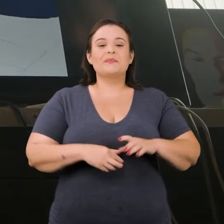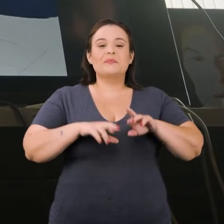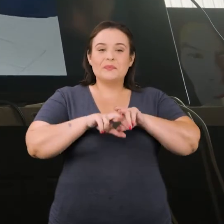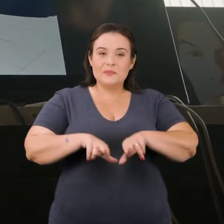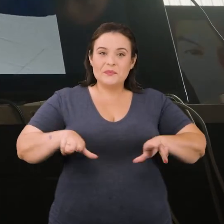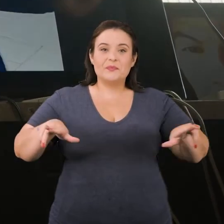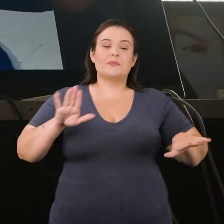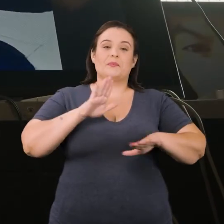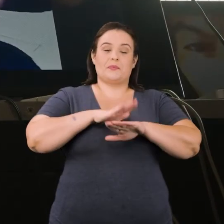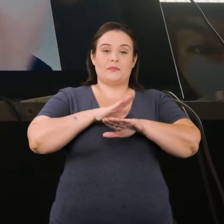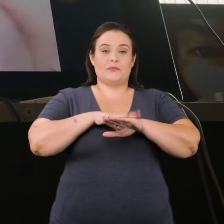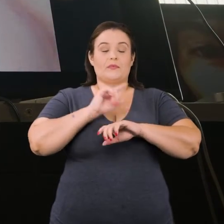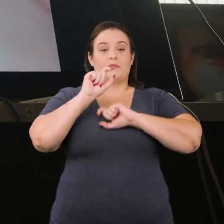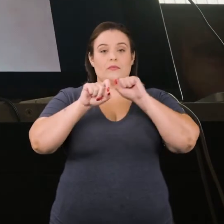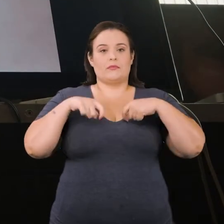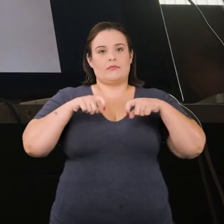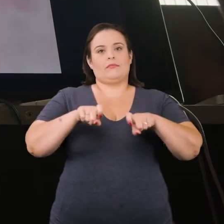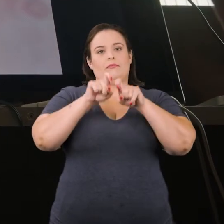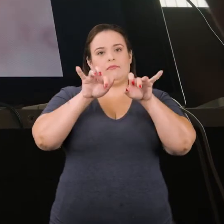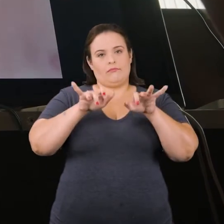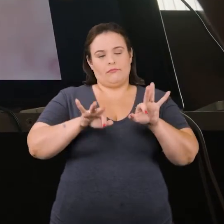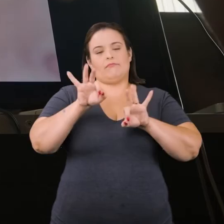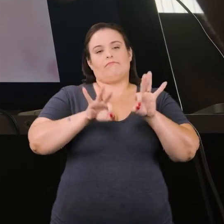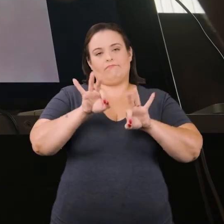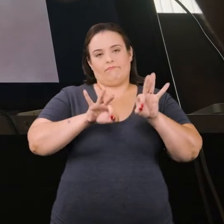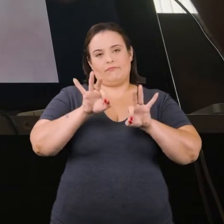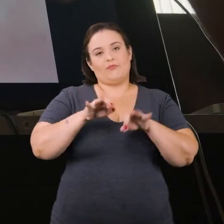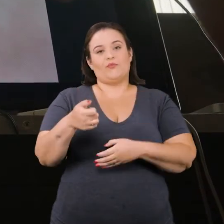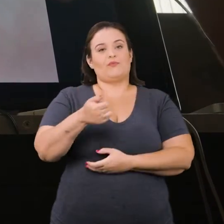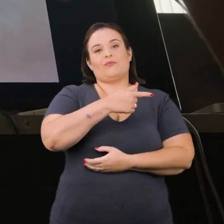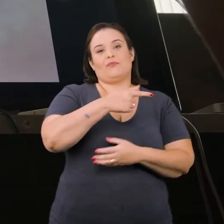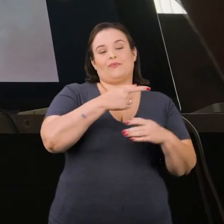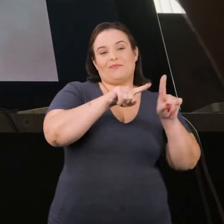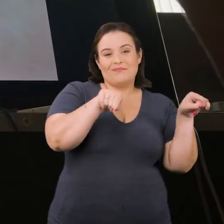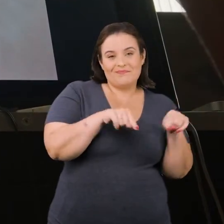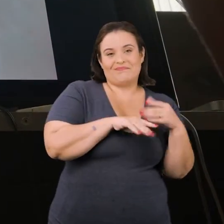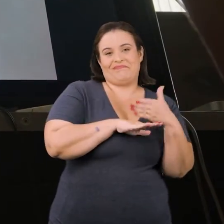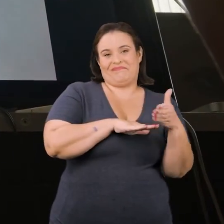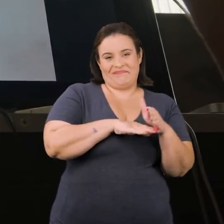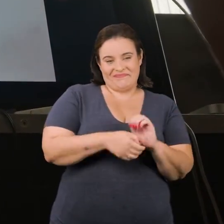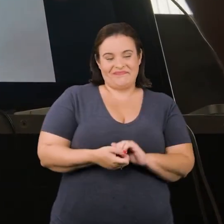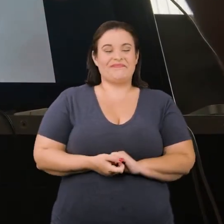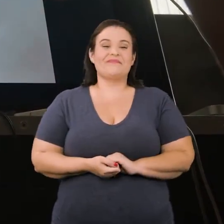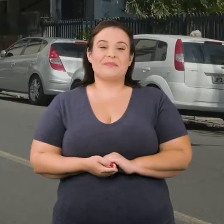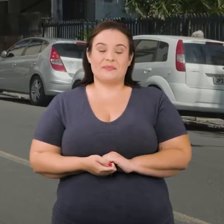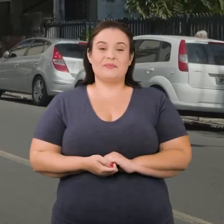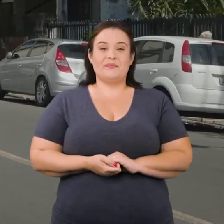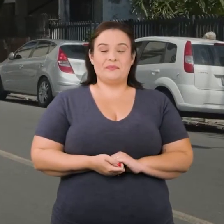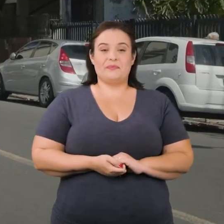maioria dos momentos, eu fico mais tempo na frente do computador do que na sala de ensaio.